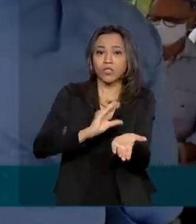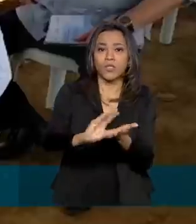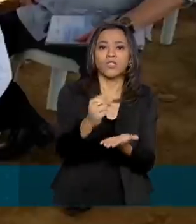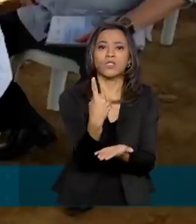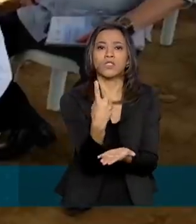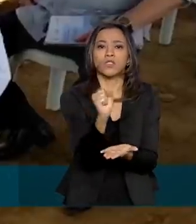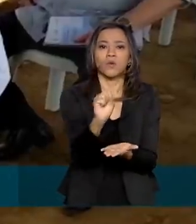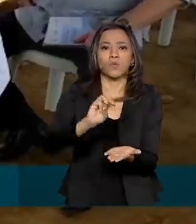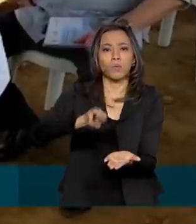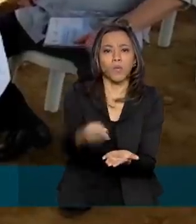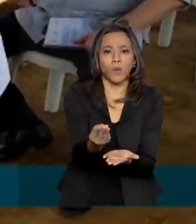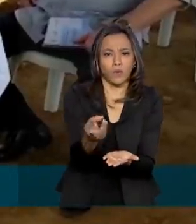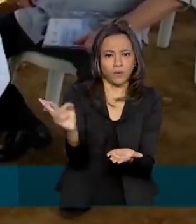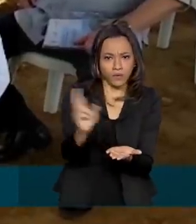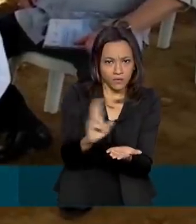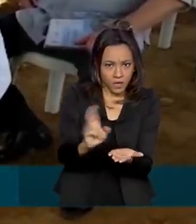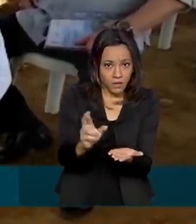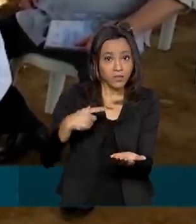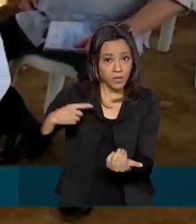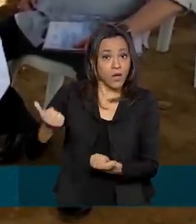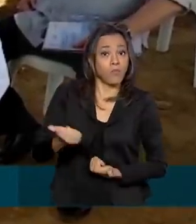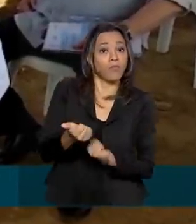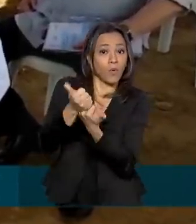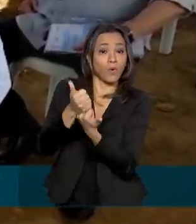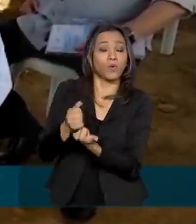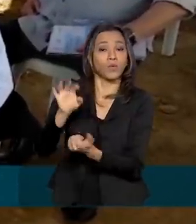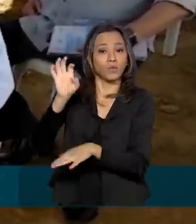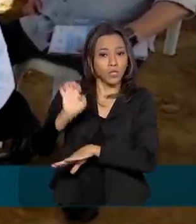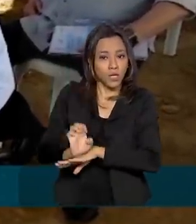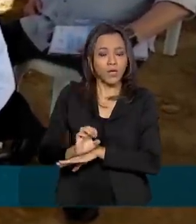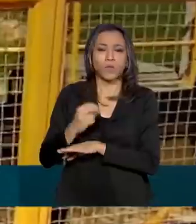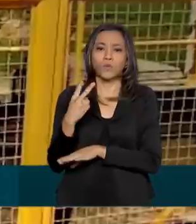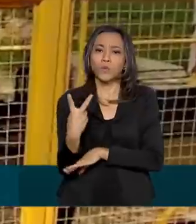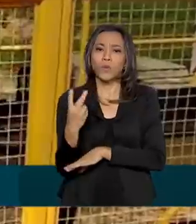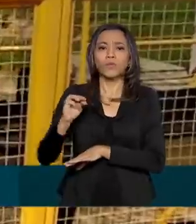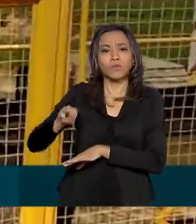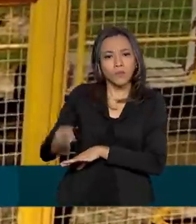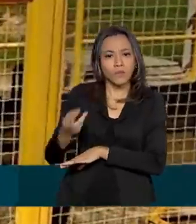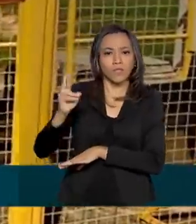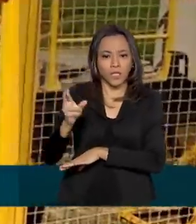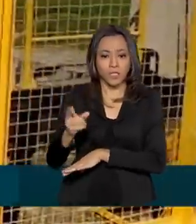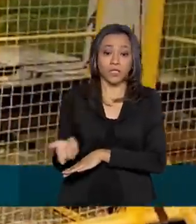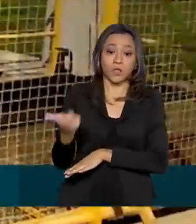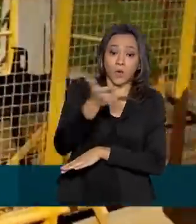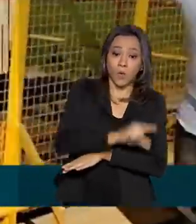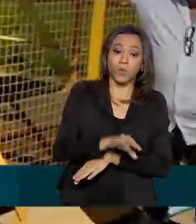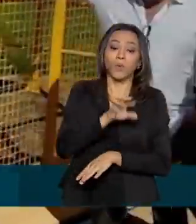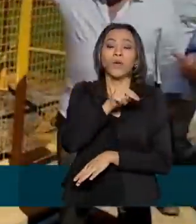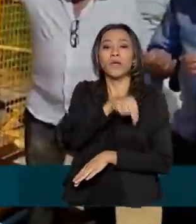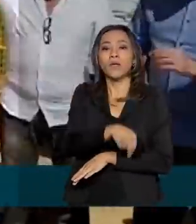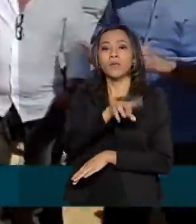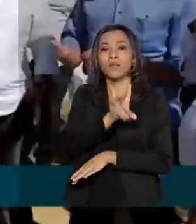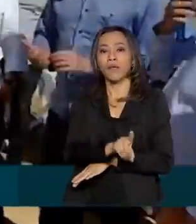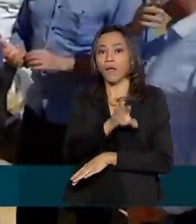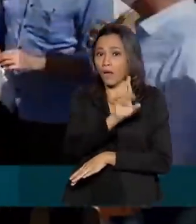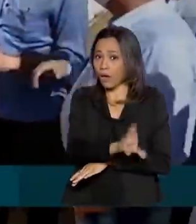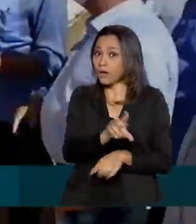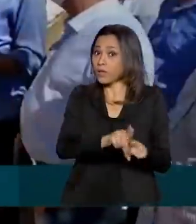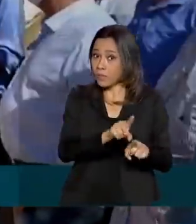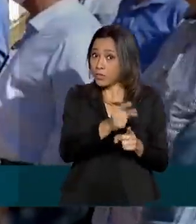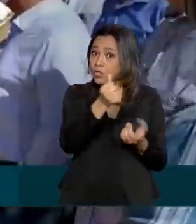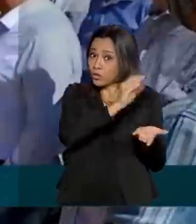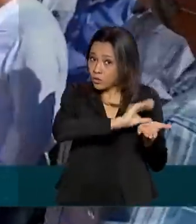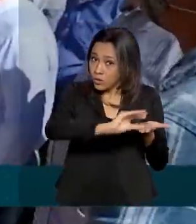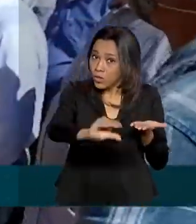reais, com contrapartida do estado de 2 milhões de reais. O MDR também liberou recursos para a continuidade